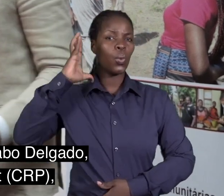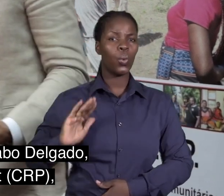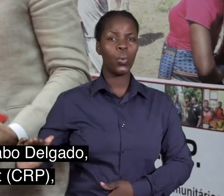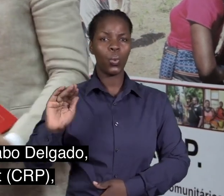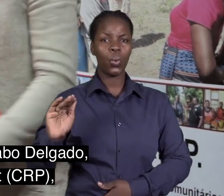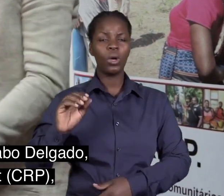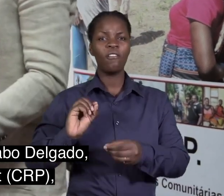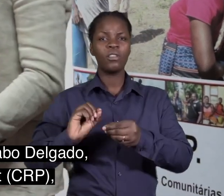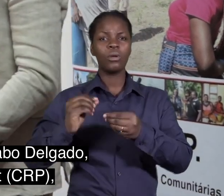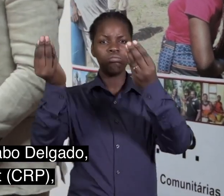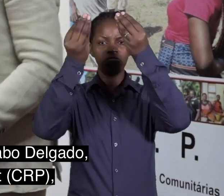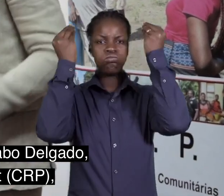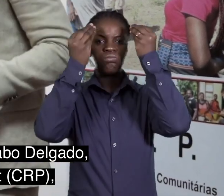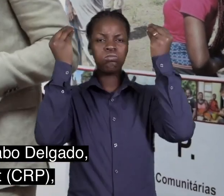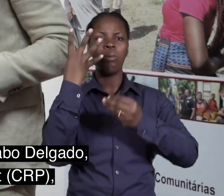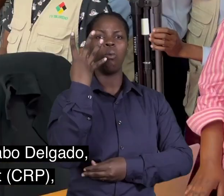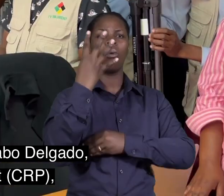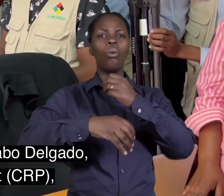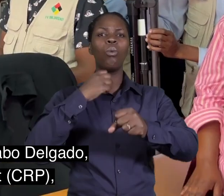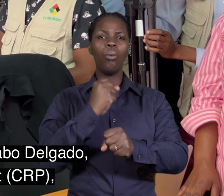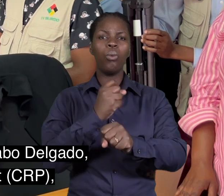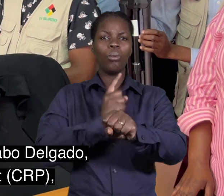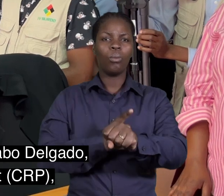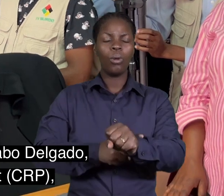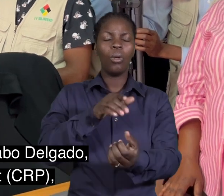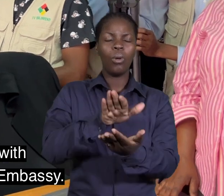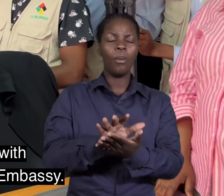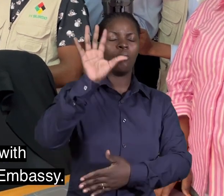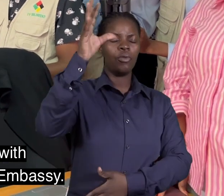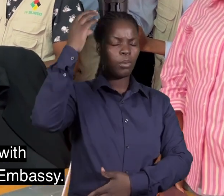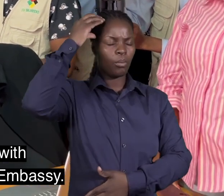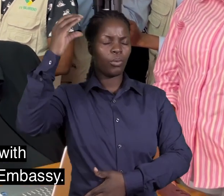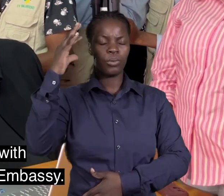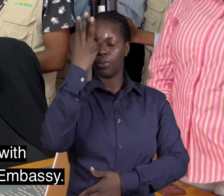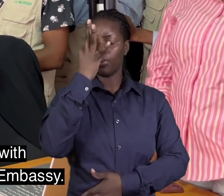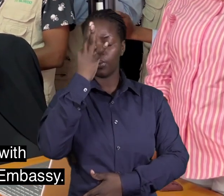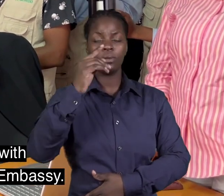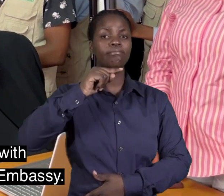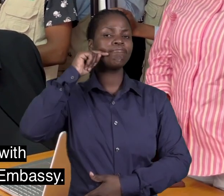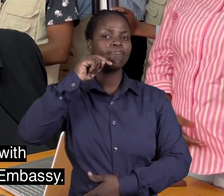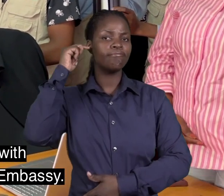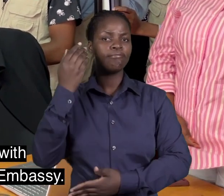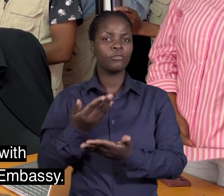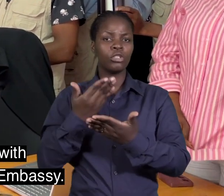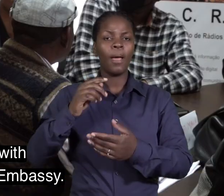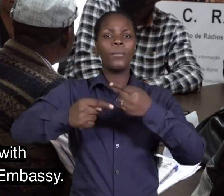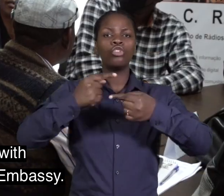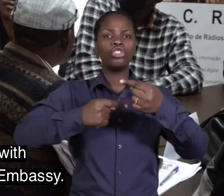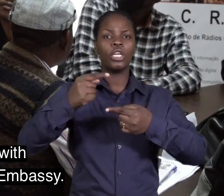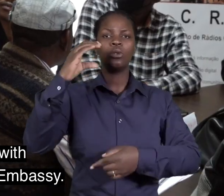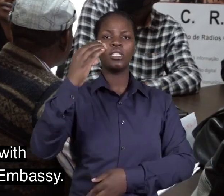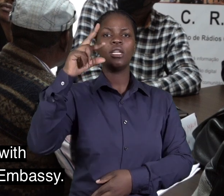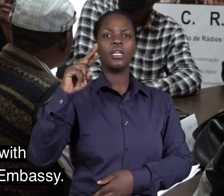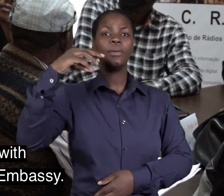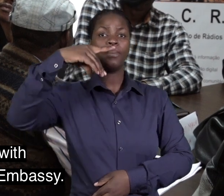Delgado, graças ao projeto de rádio comunitário CRP, implementado pela H2N, em parceria com a TV Surdo